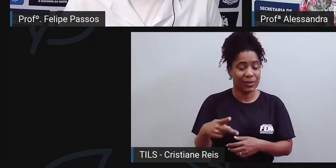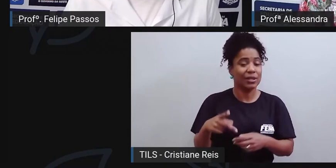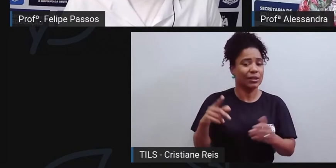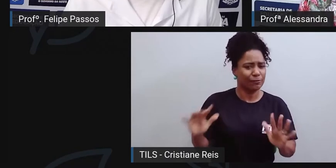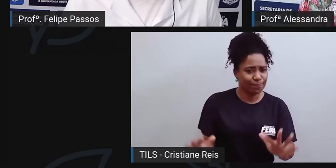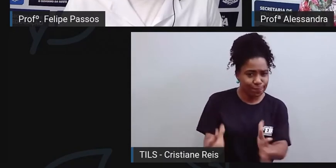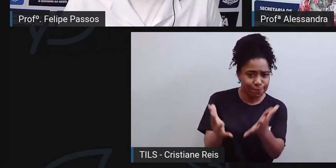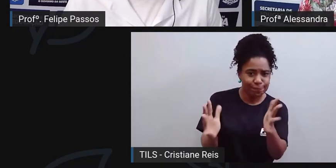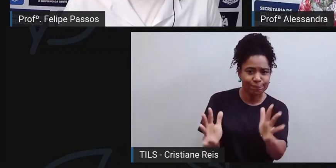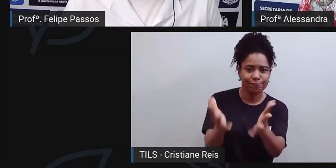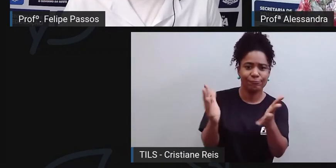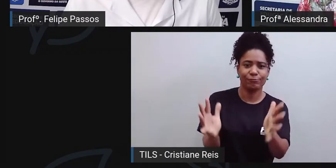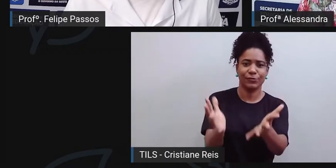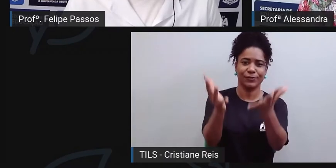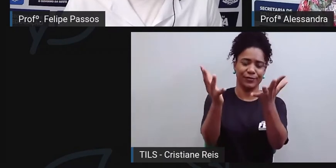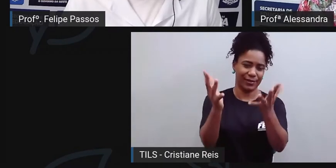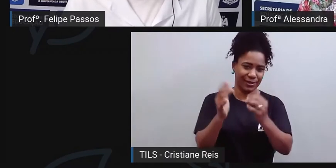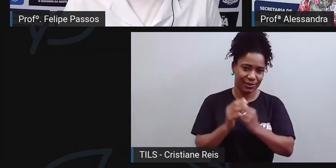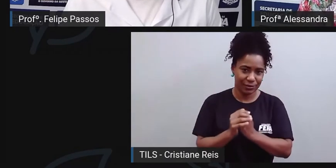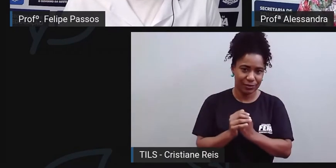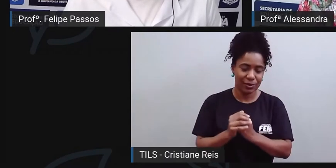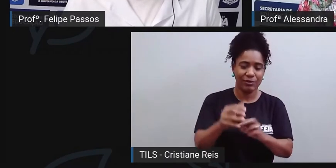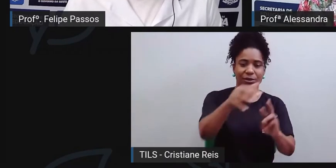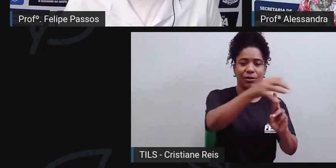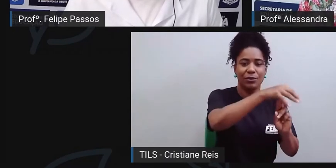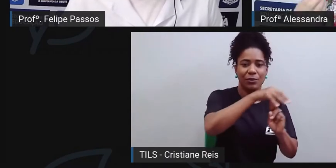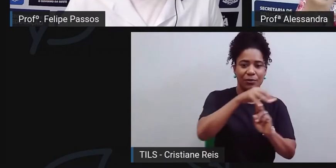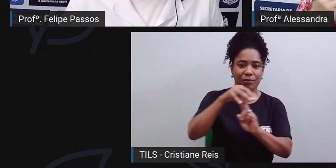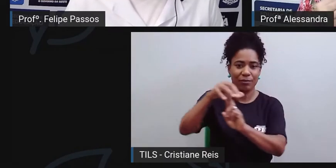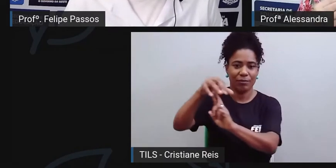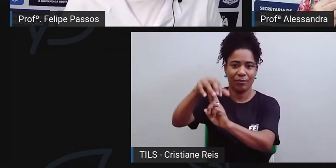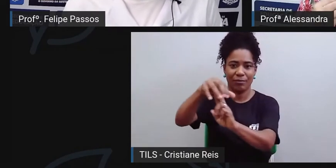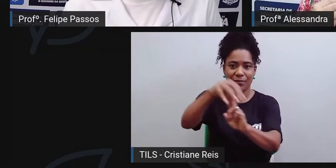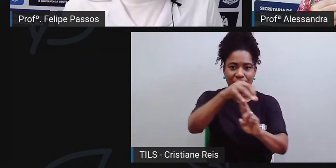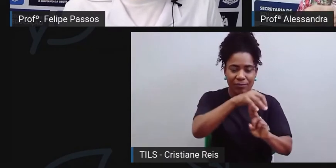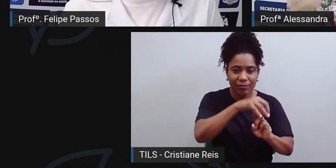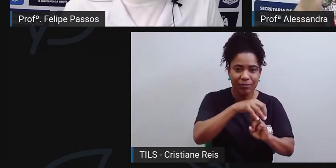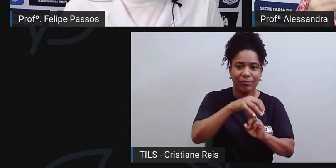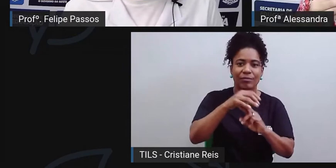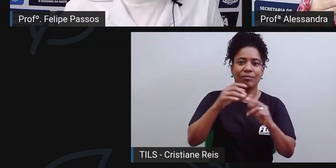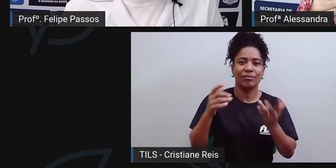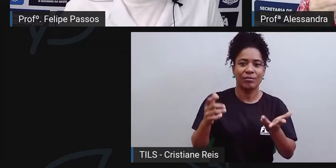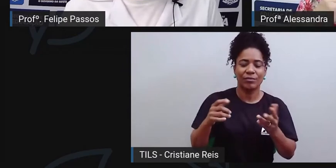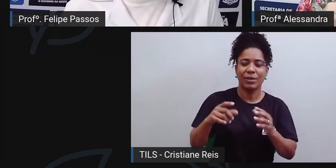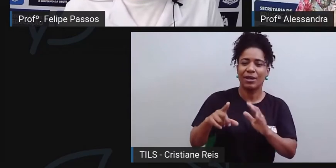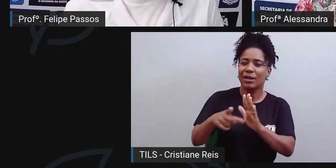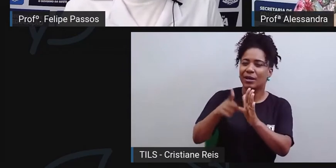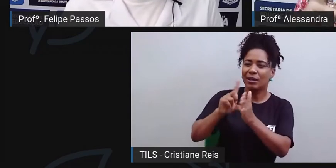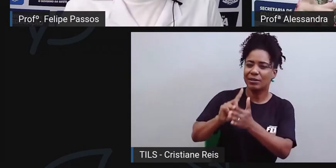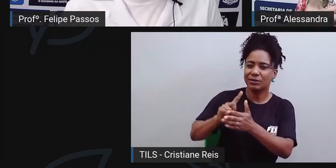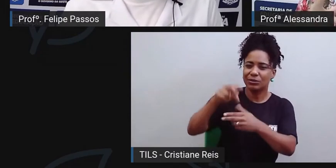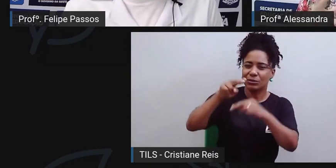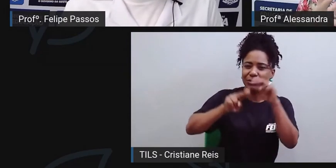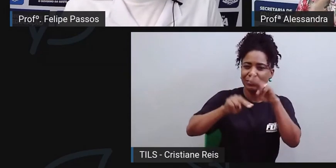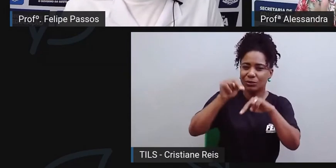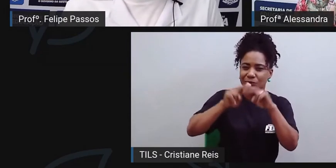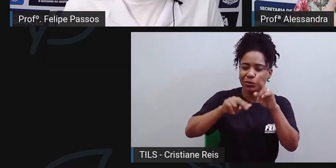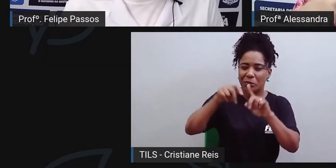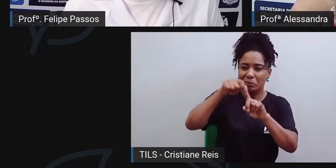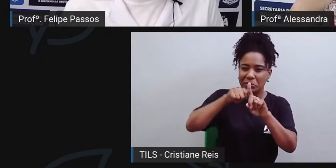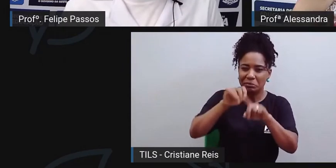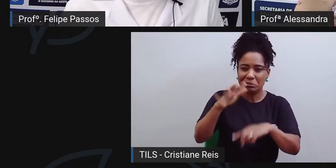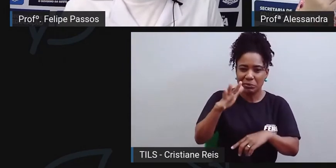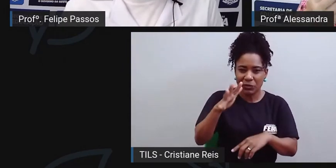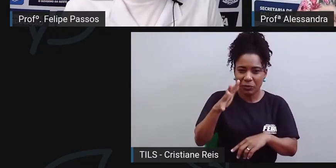incentivado. quando você pensa na feira, aquela feira que aconteceu antes do São João, um pouco antes, no mês de São João,